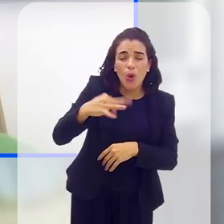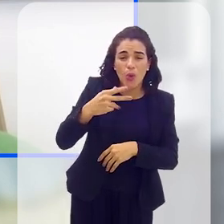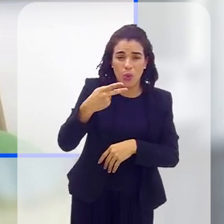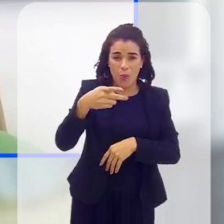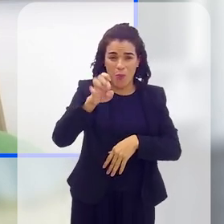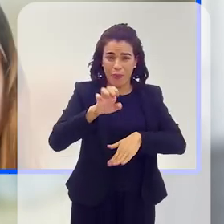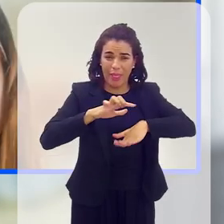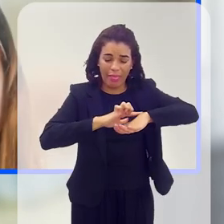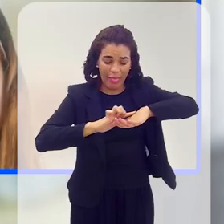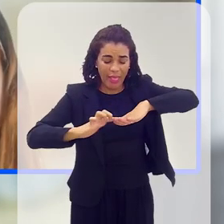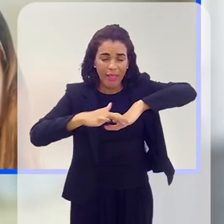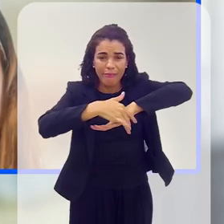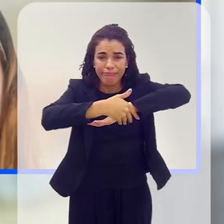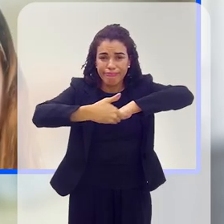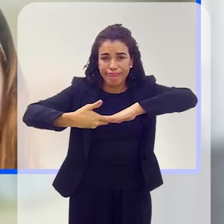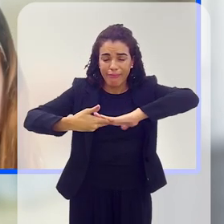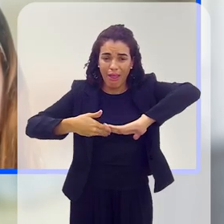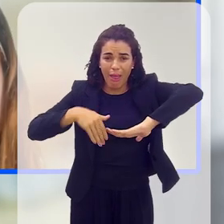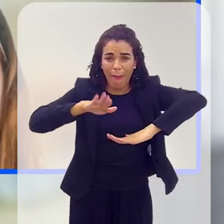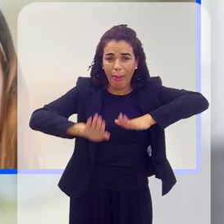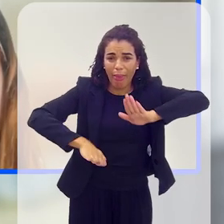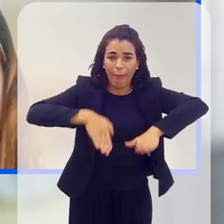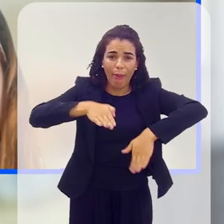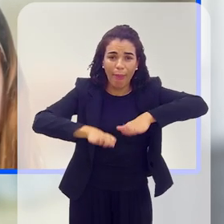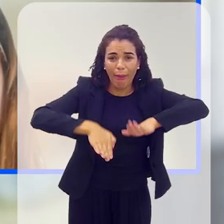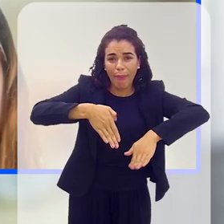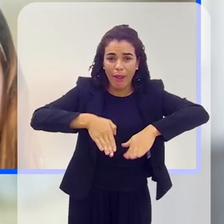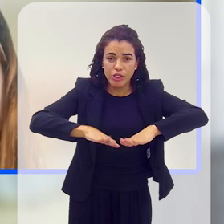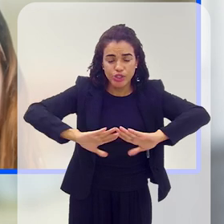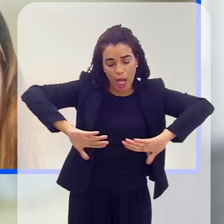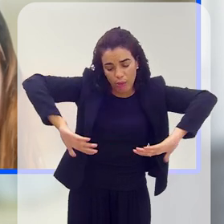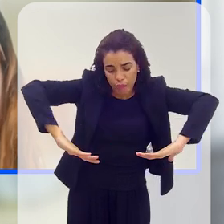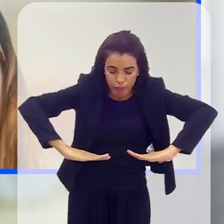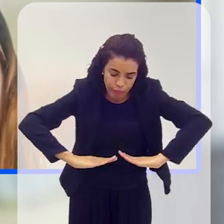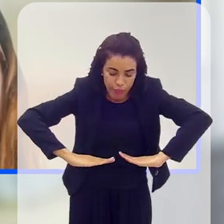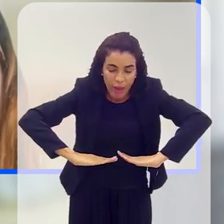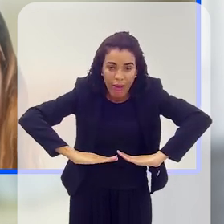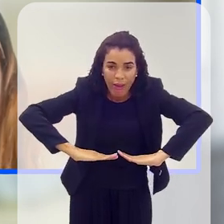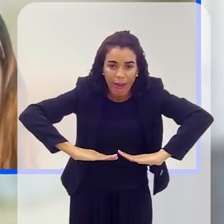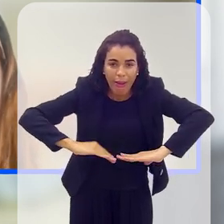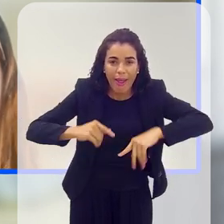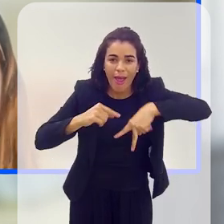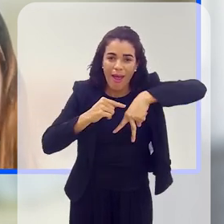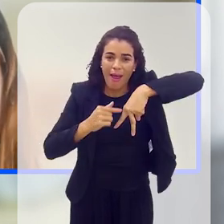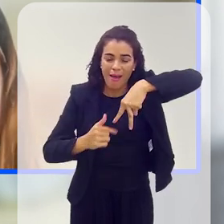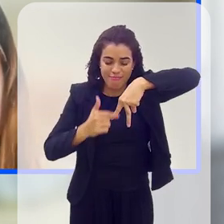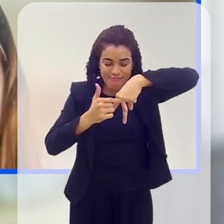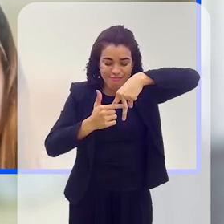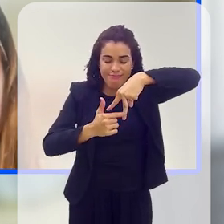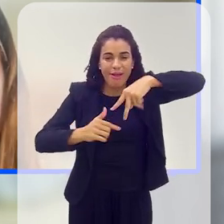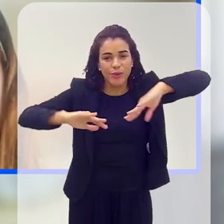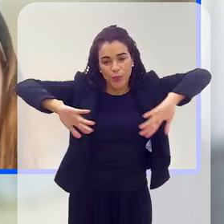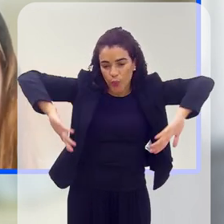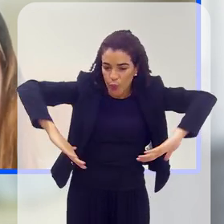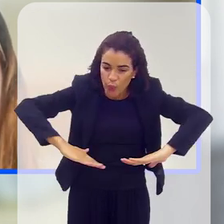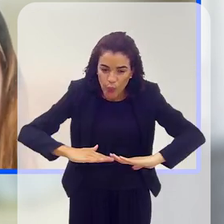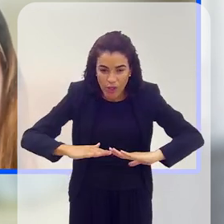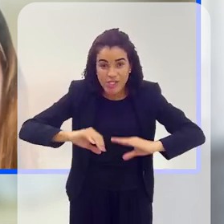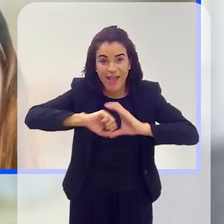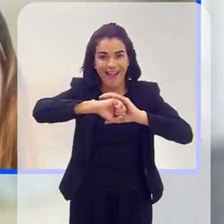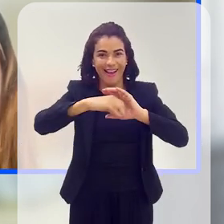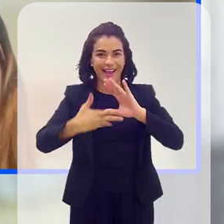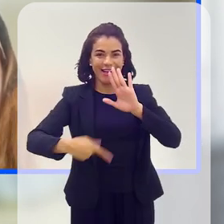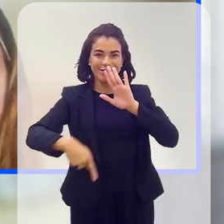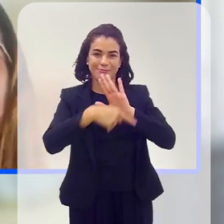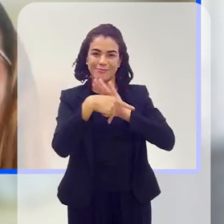dela. E, claro, a gente observava as perninhas já com arqueamento, né, bem característico